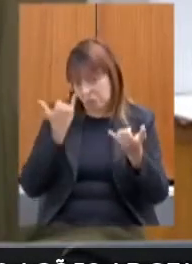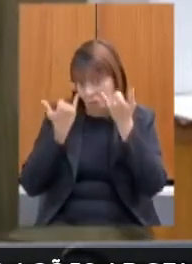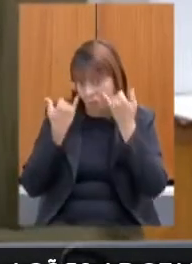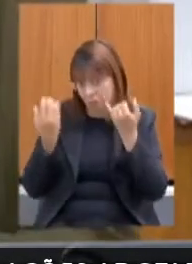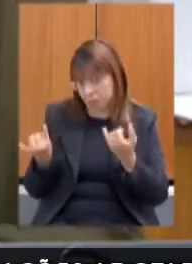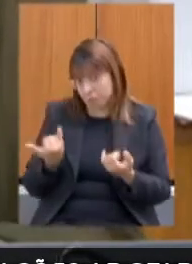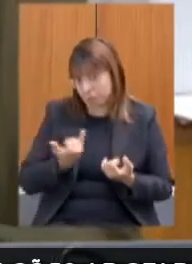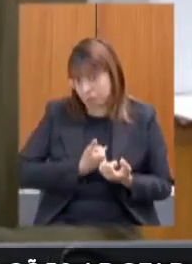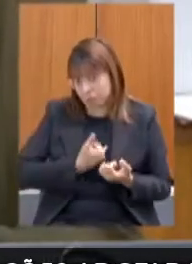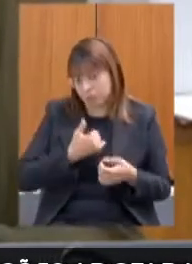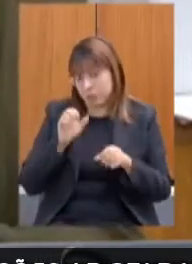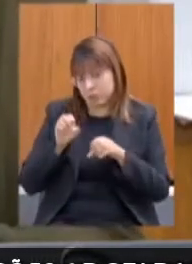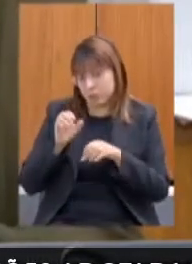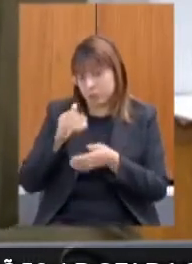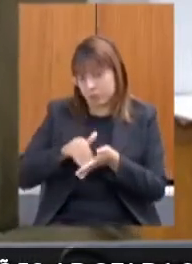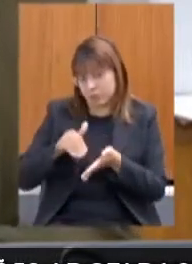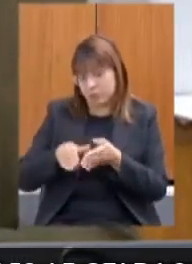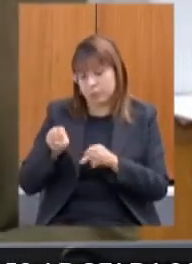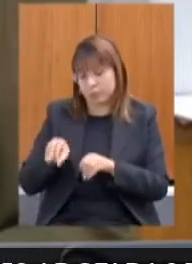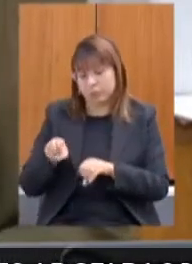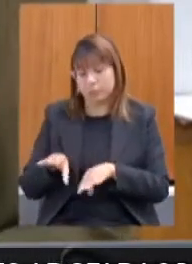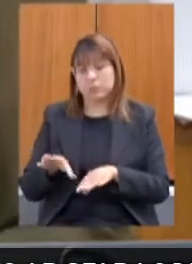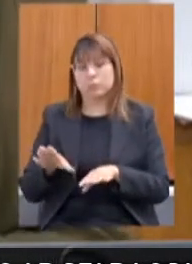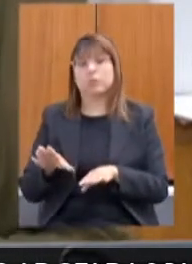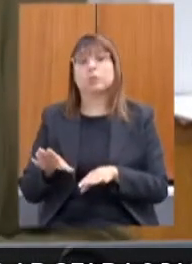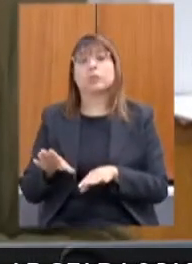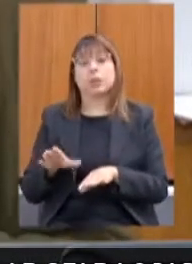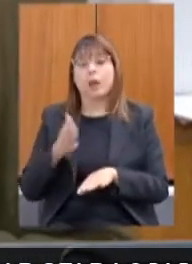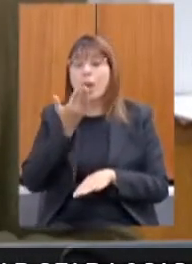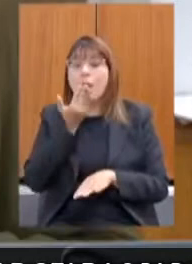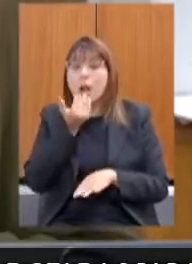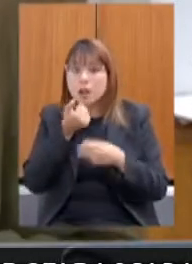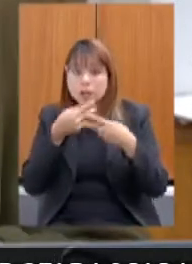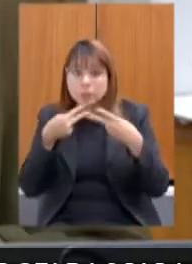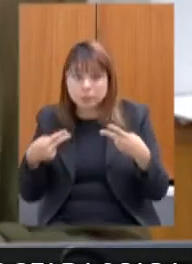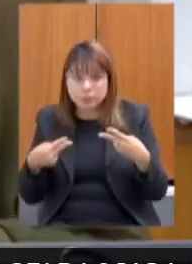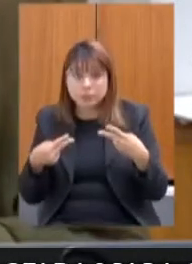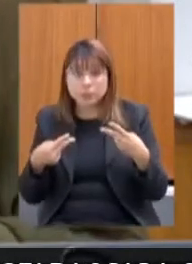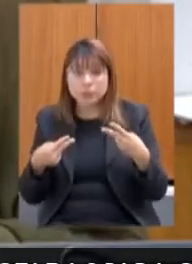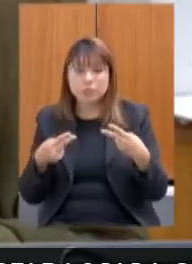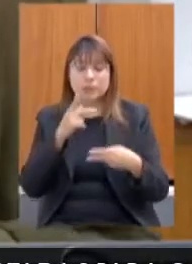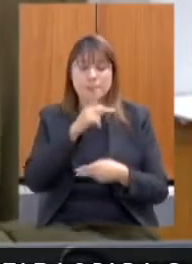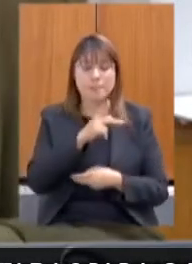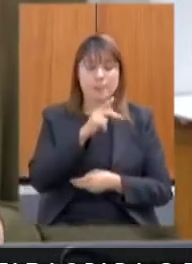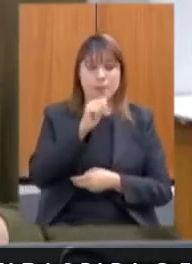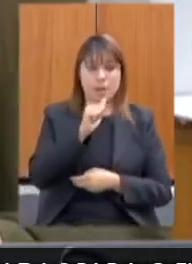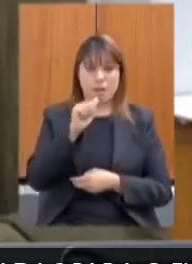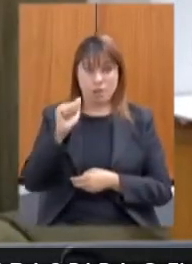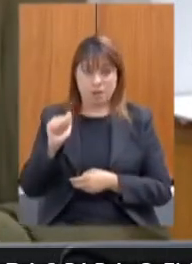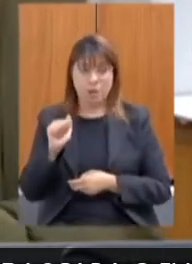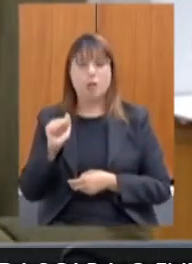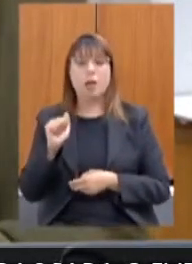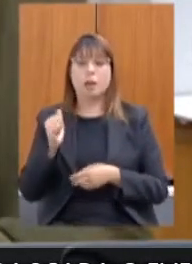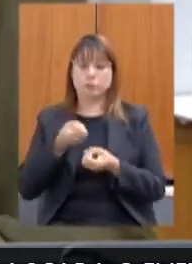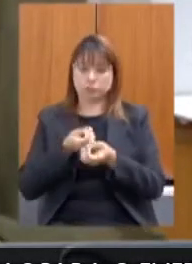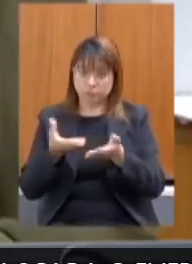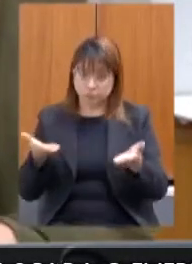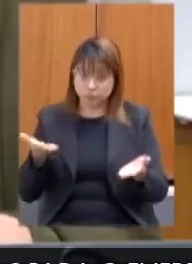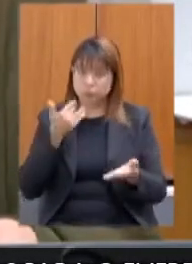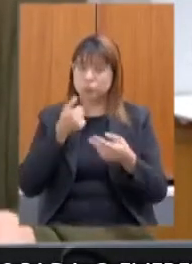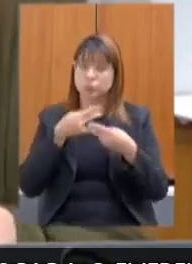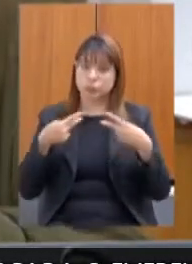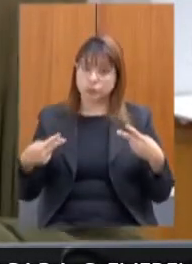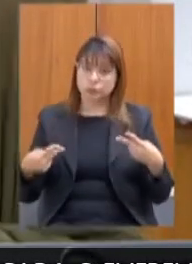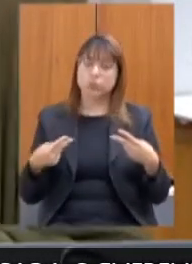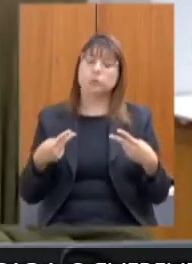Secretaria de Educação, todos os alimentos que são produzidos no PAA, eles estão sendo distribuídos para as